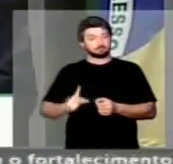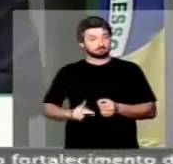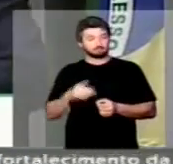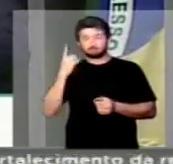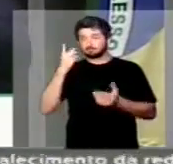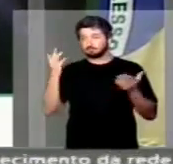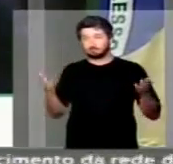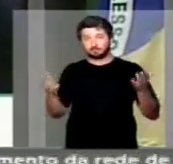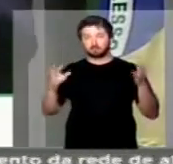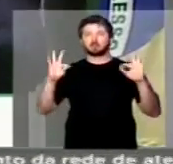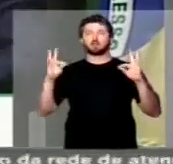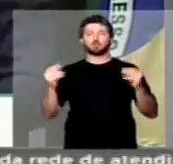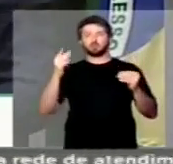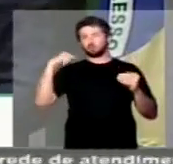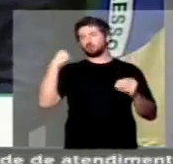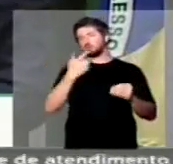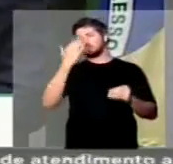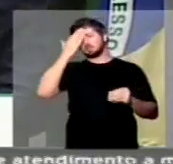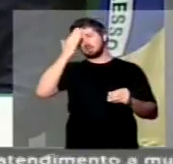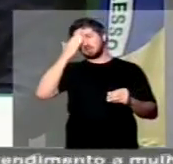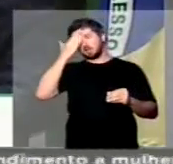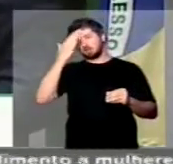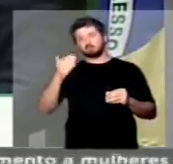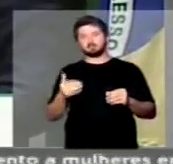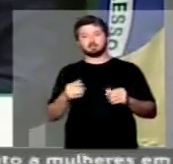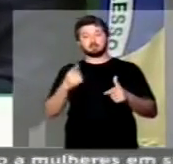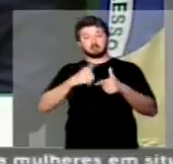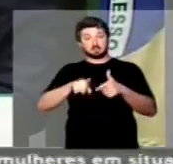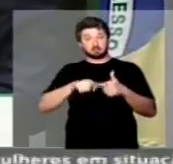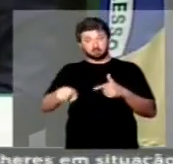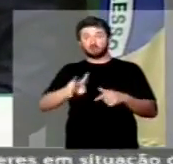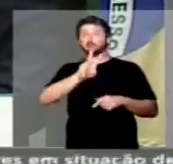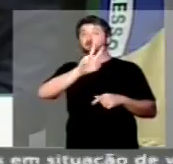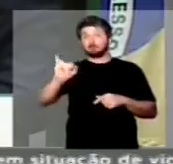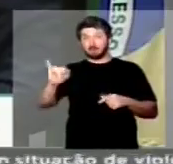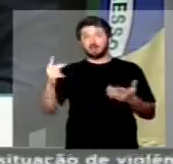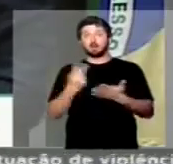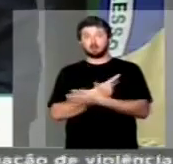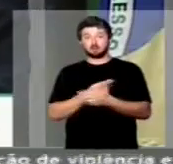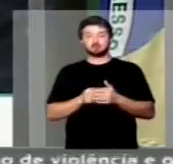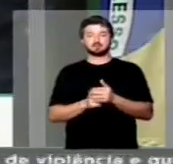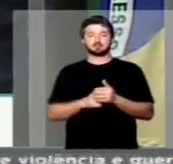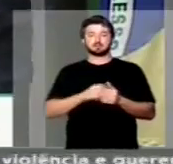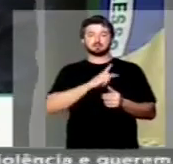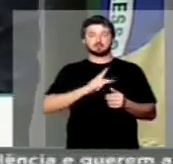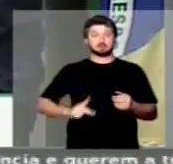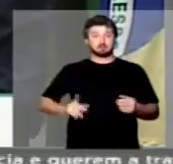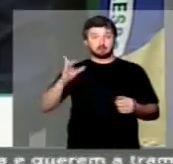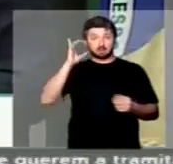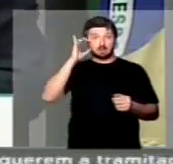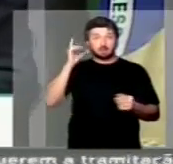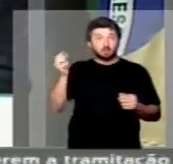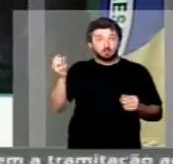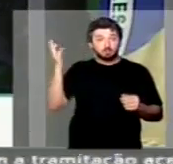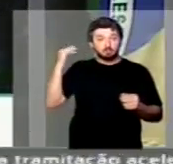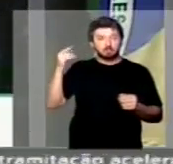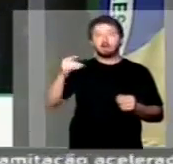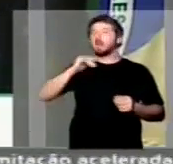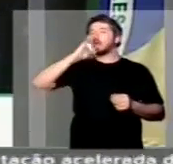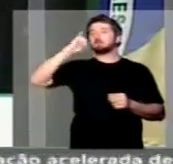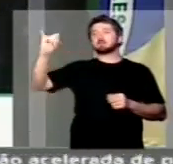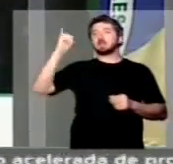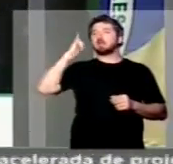deputados, todos sabíamos que essa crise aconteceria. A presidente Dilma foi